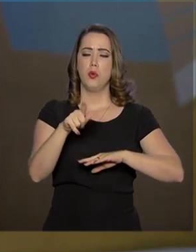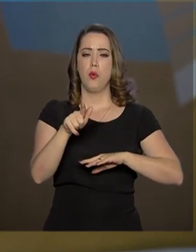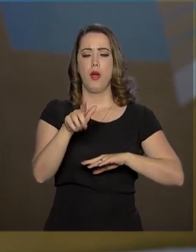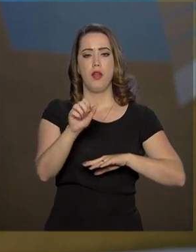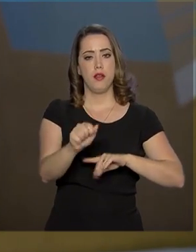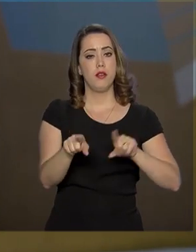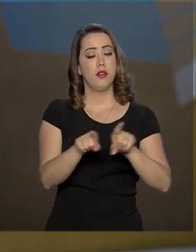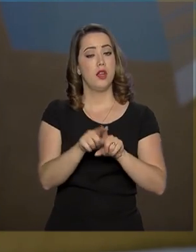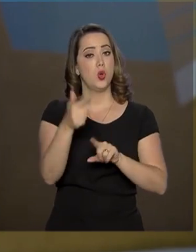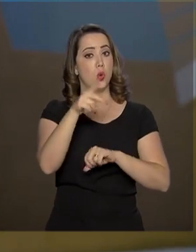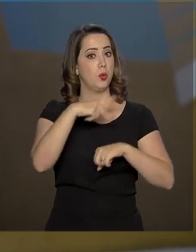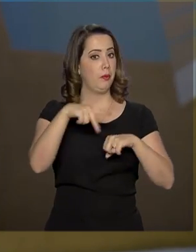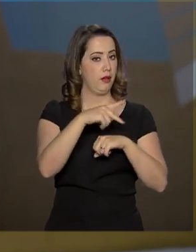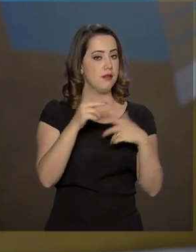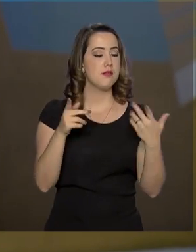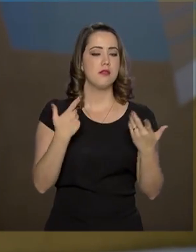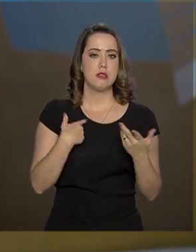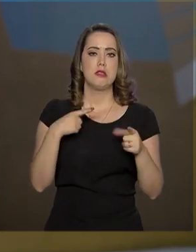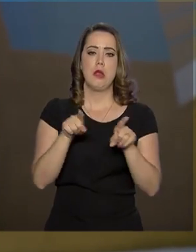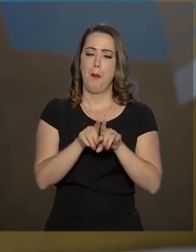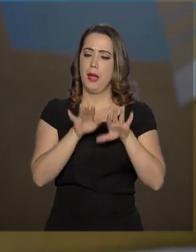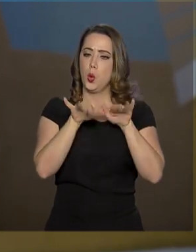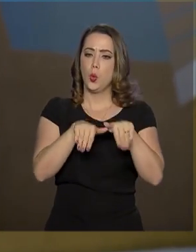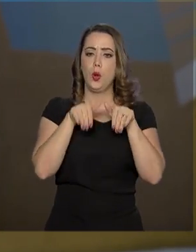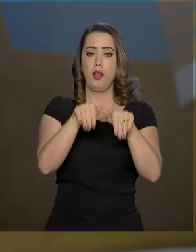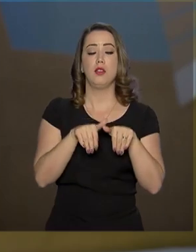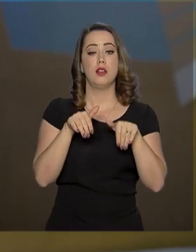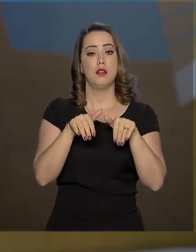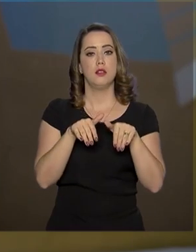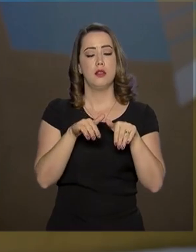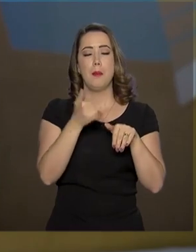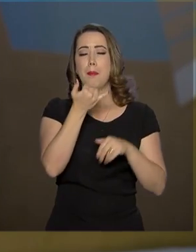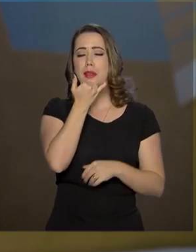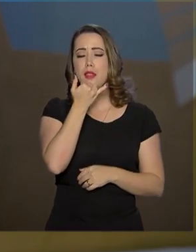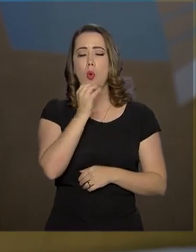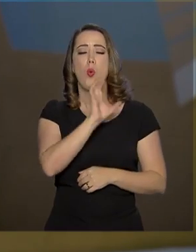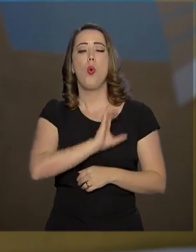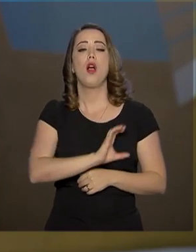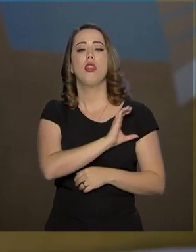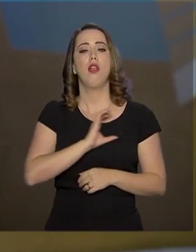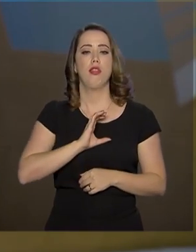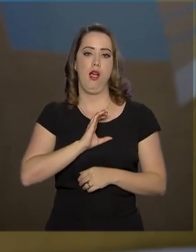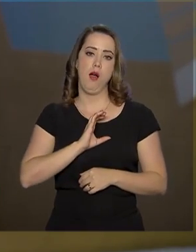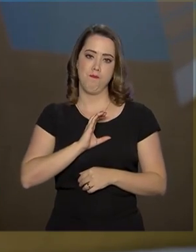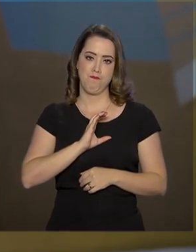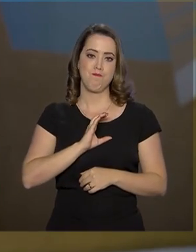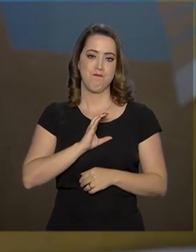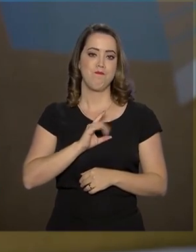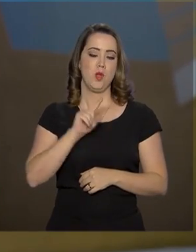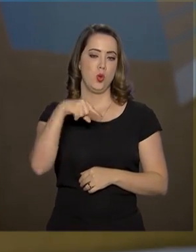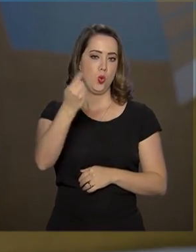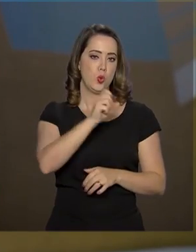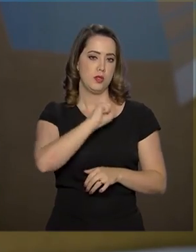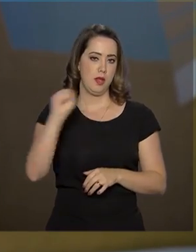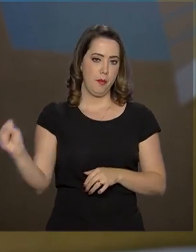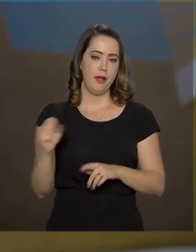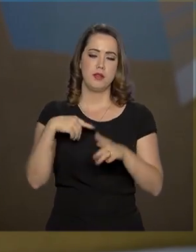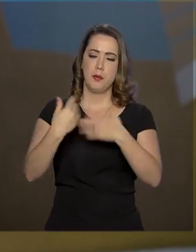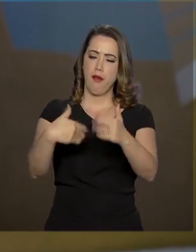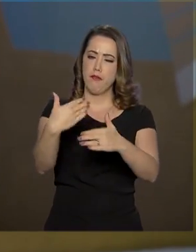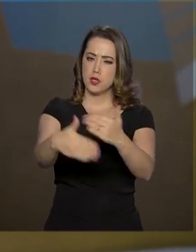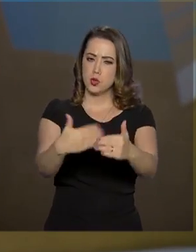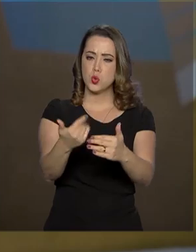Liechtenstein, e também com o Canadá já para o próximo semestre. Citou ainda avanço nas negociações com